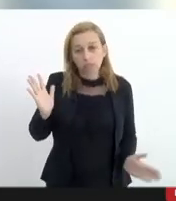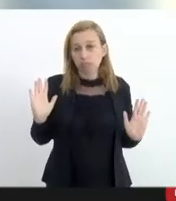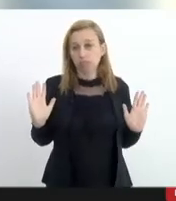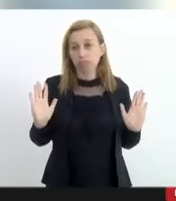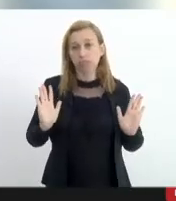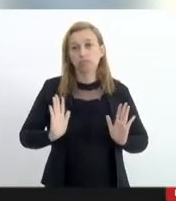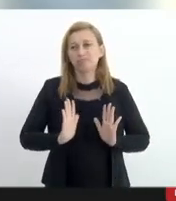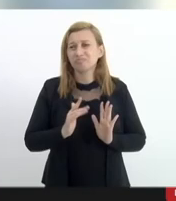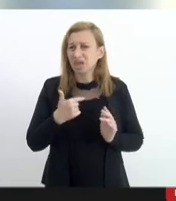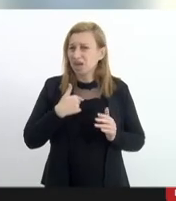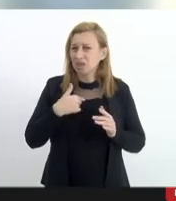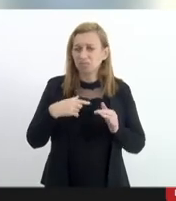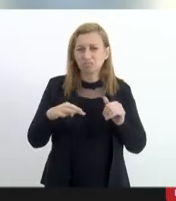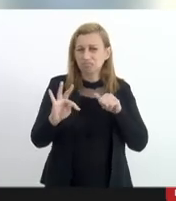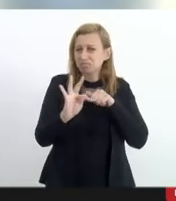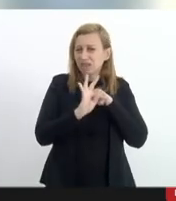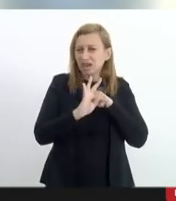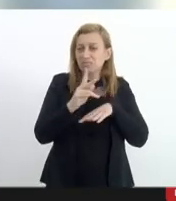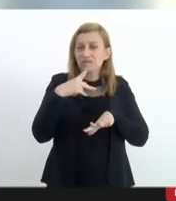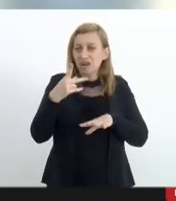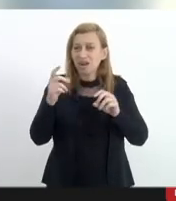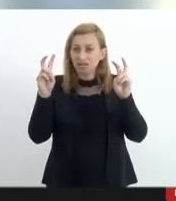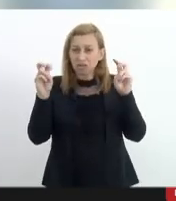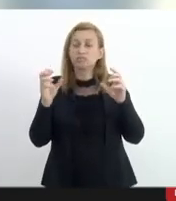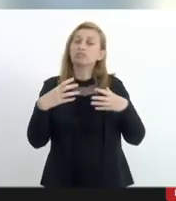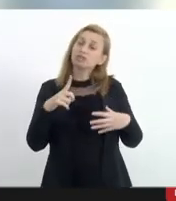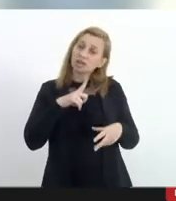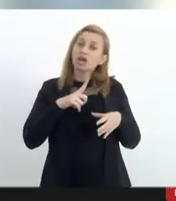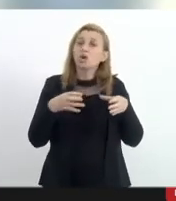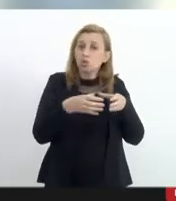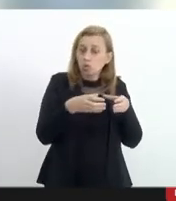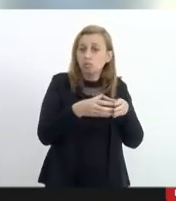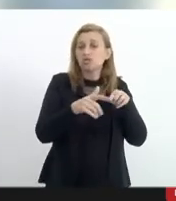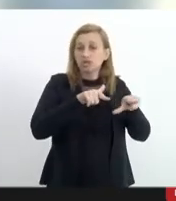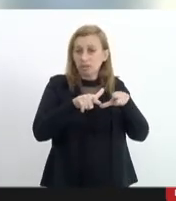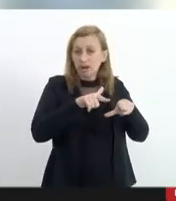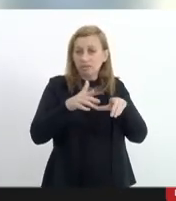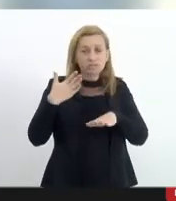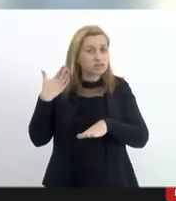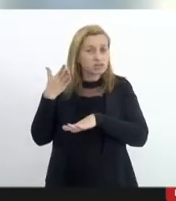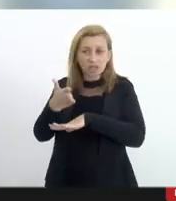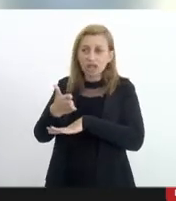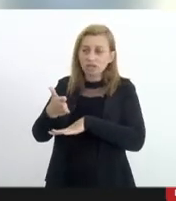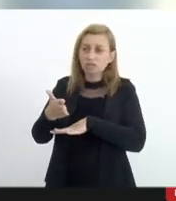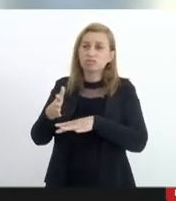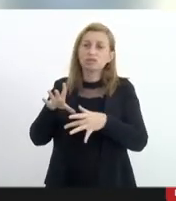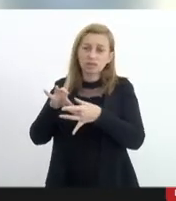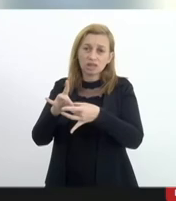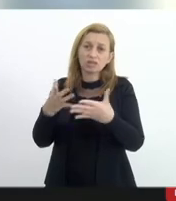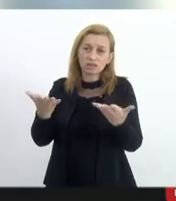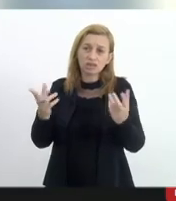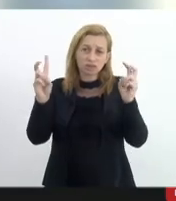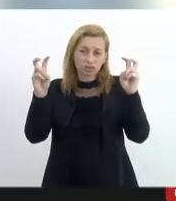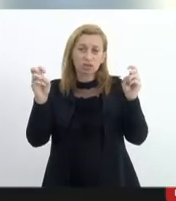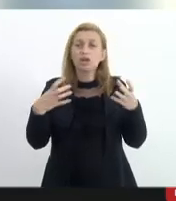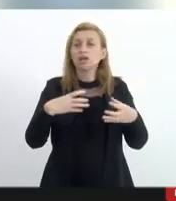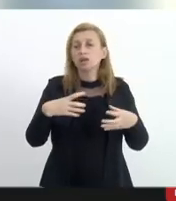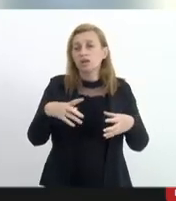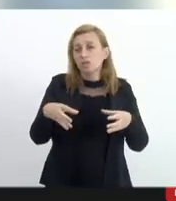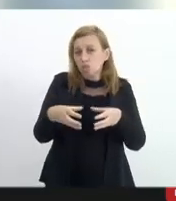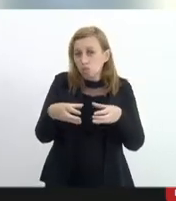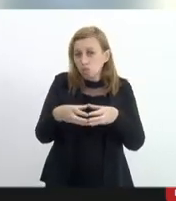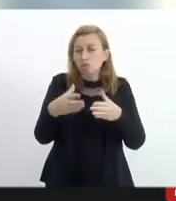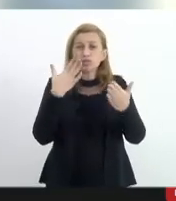eu não sou técnico no assunto para poder falar existem grupos de trabalho que lidam diretamente com isso a gente tem um corpo de psicólogos